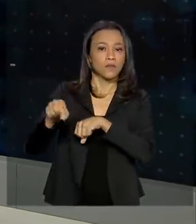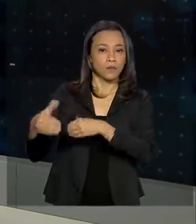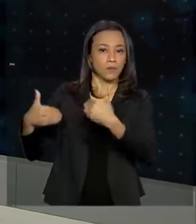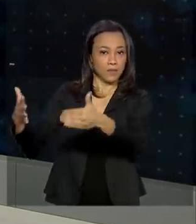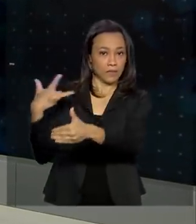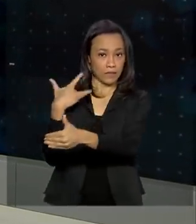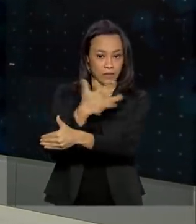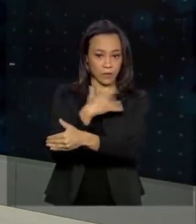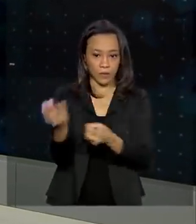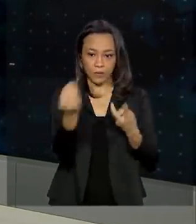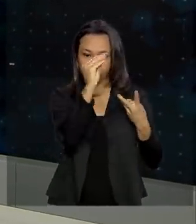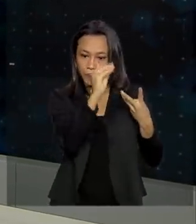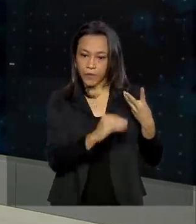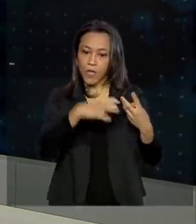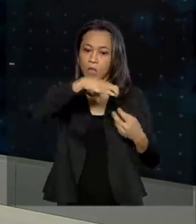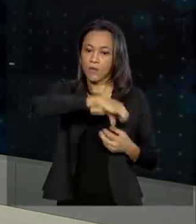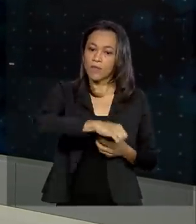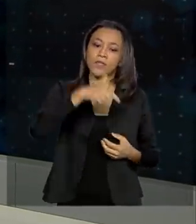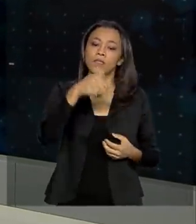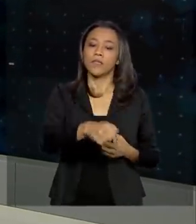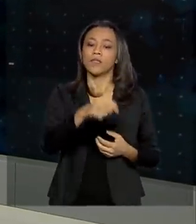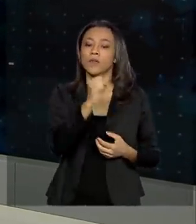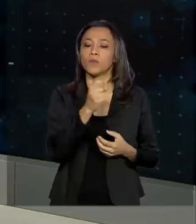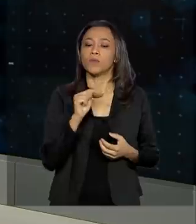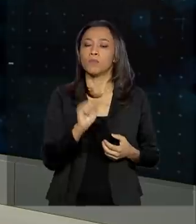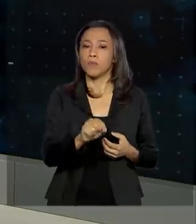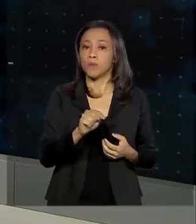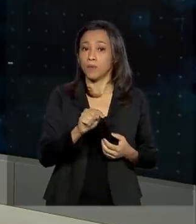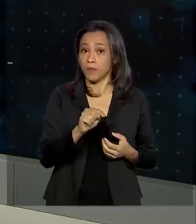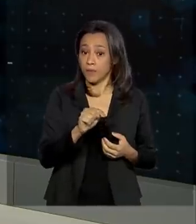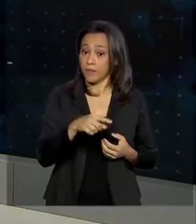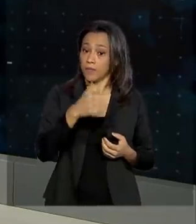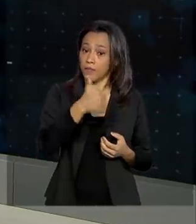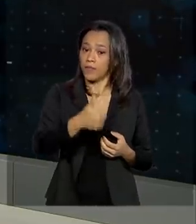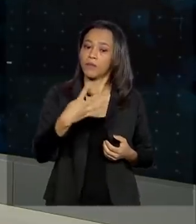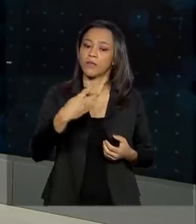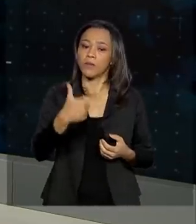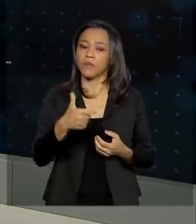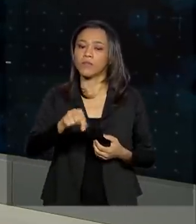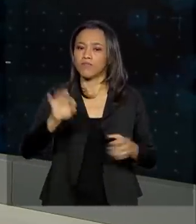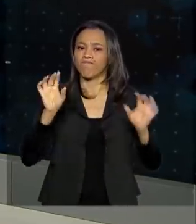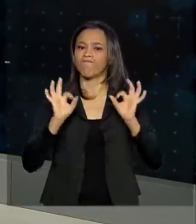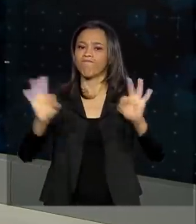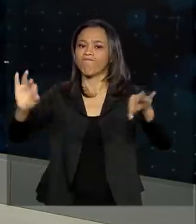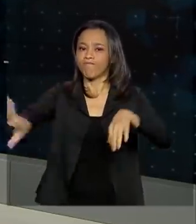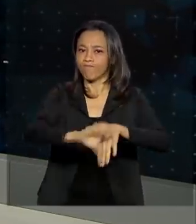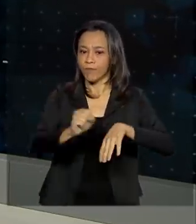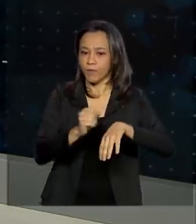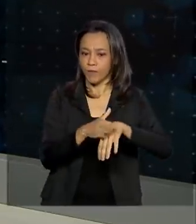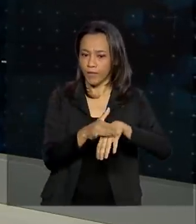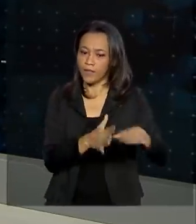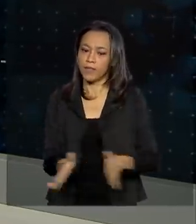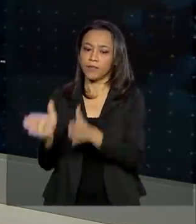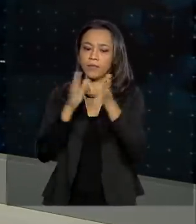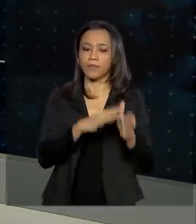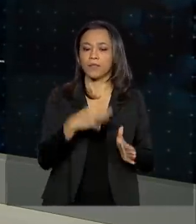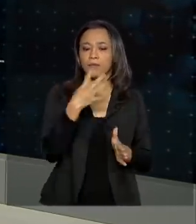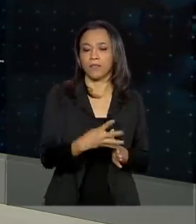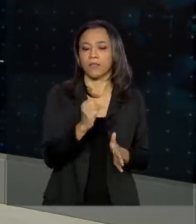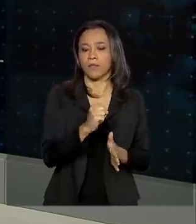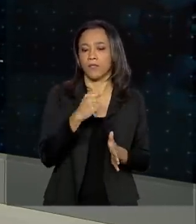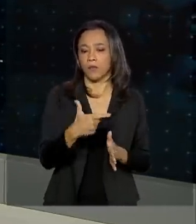978.142 casos confirmados da doença, 482.102